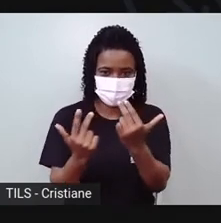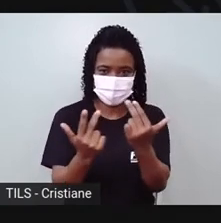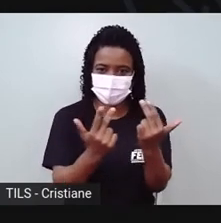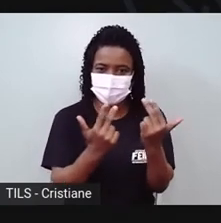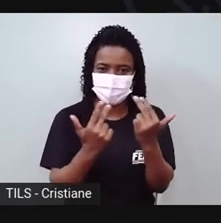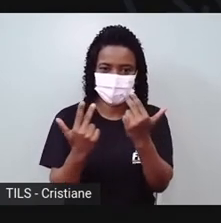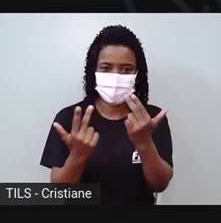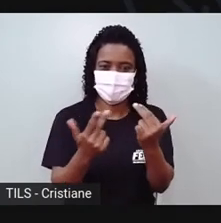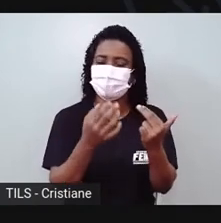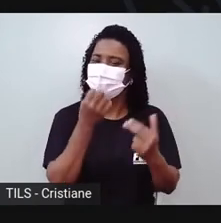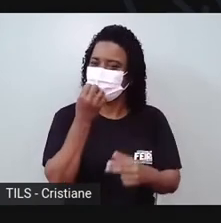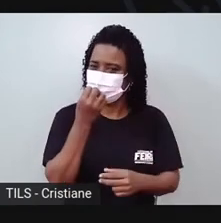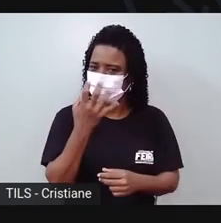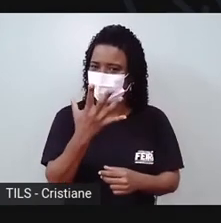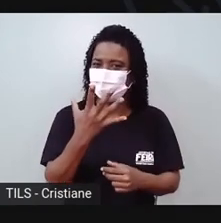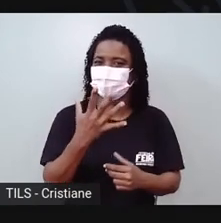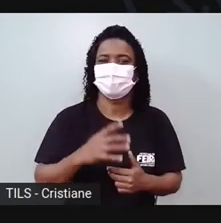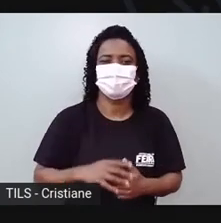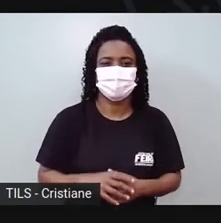Das paredes.